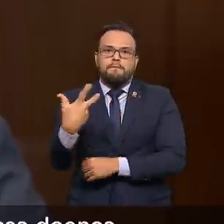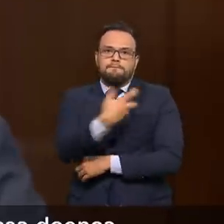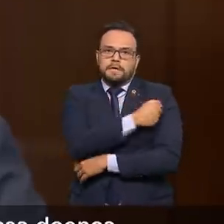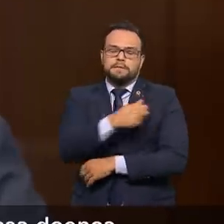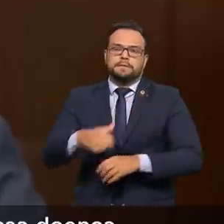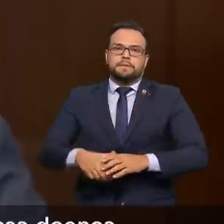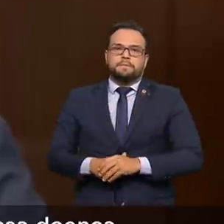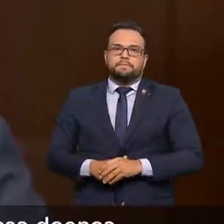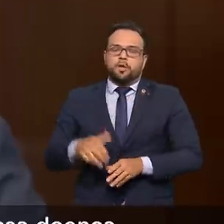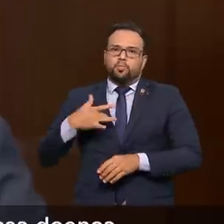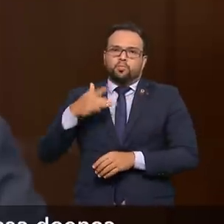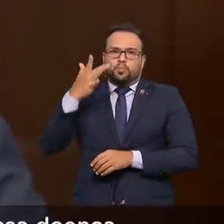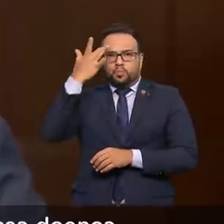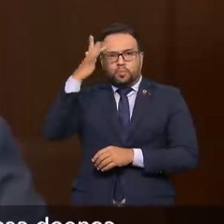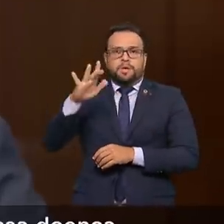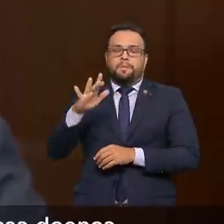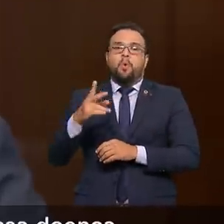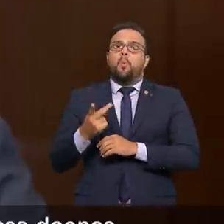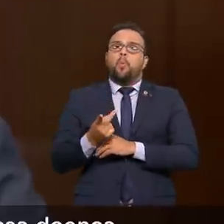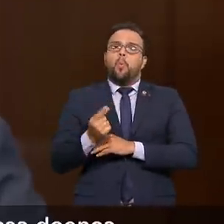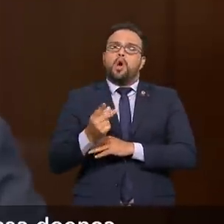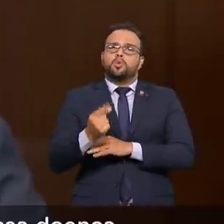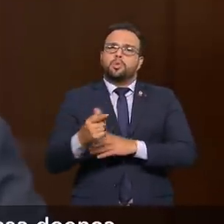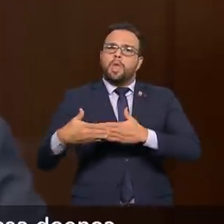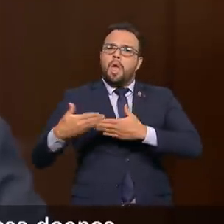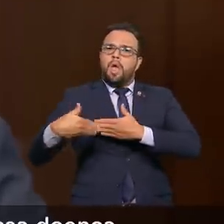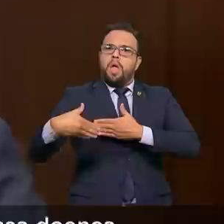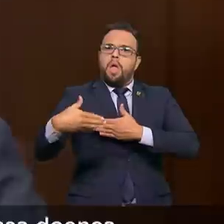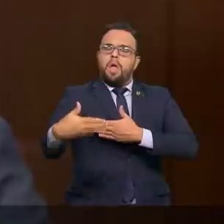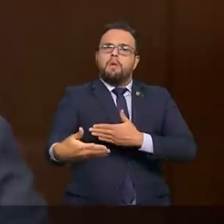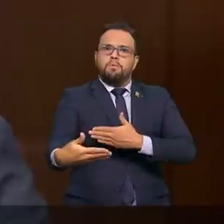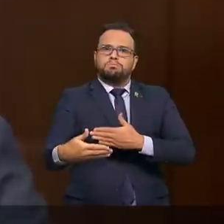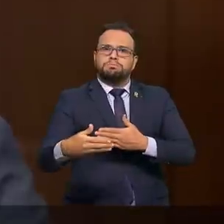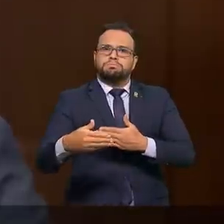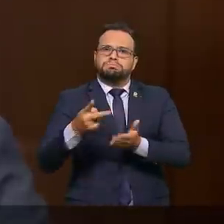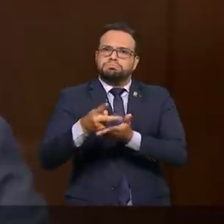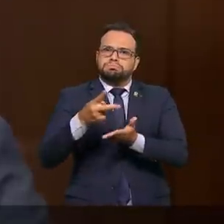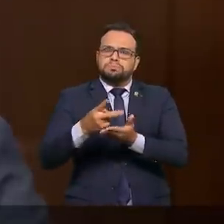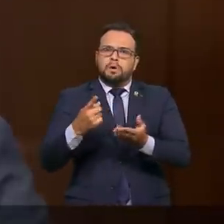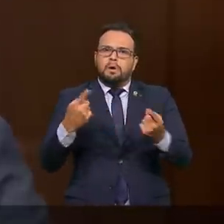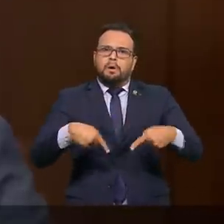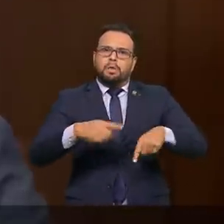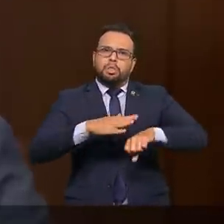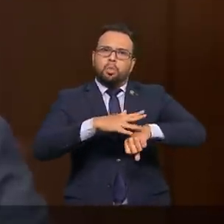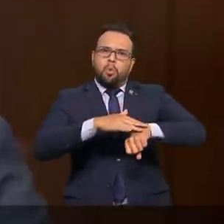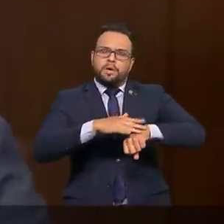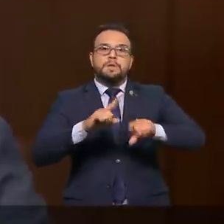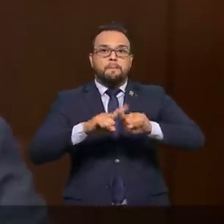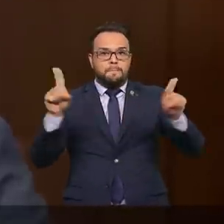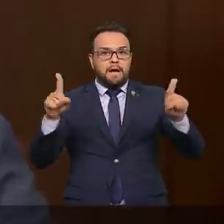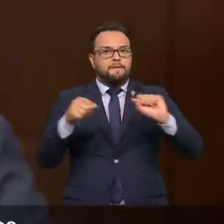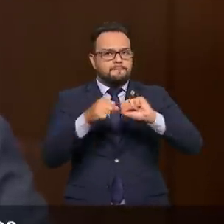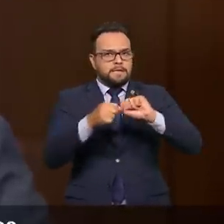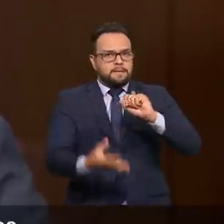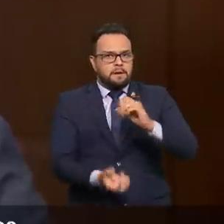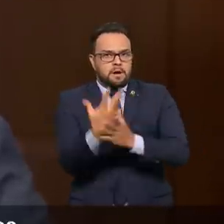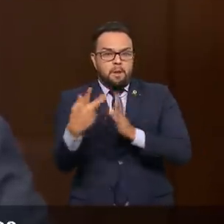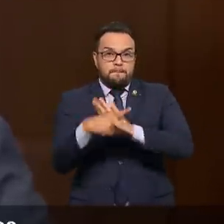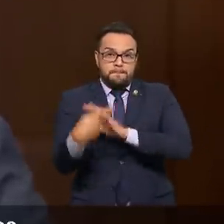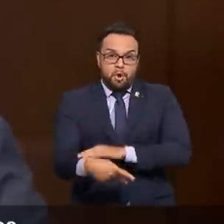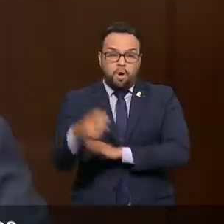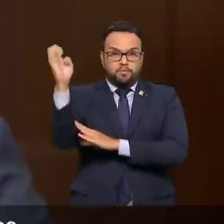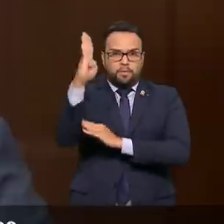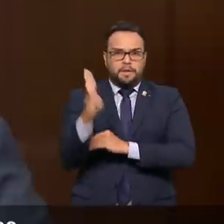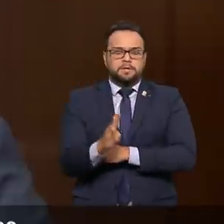Não sabemos por quanto tempo teremos que enfrentar essa doença, mas a produção nacional vai garantir que possamos